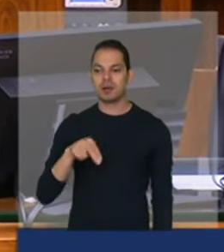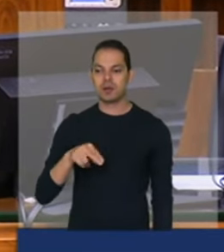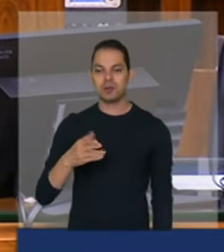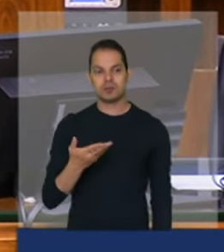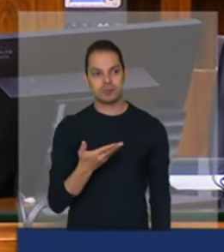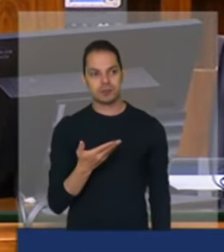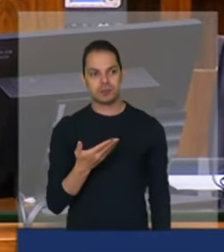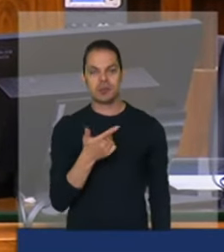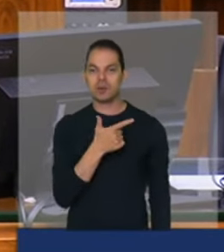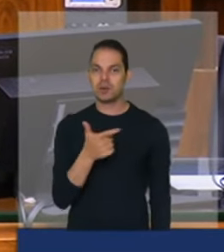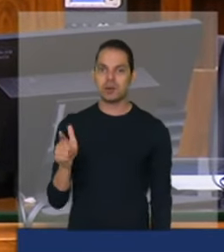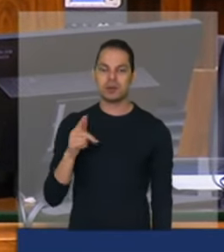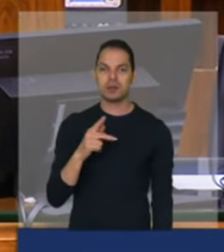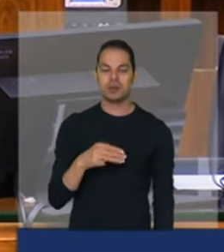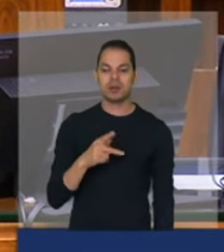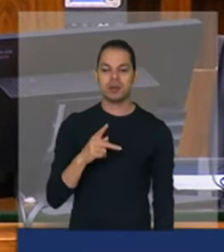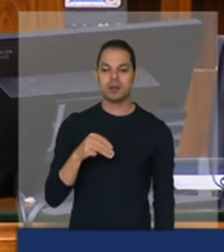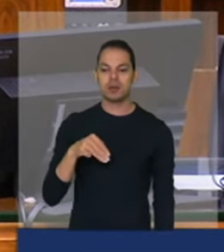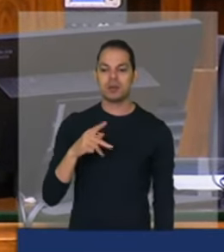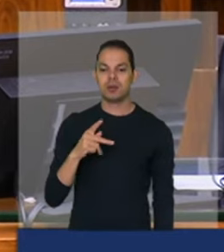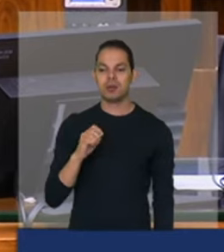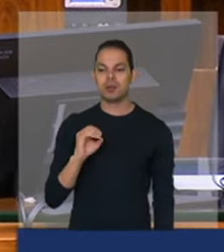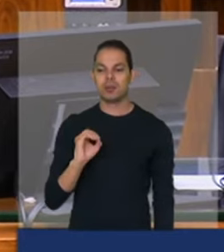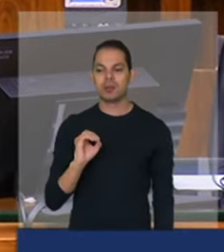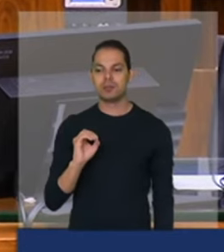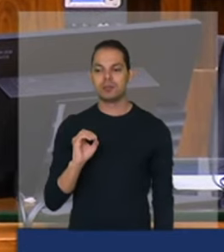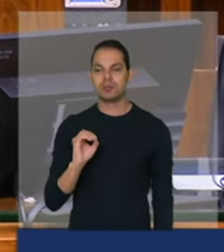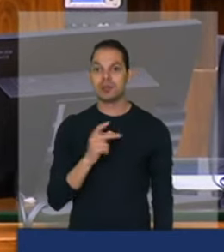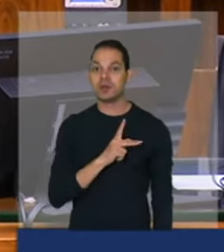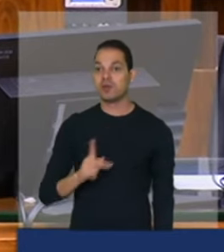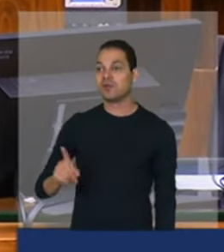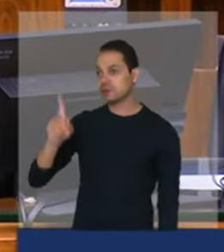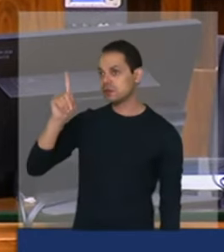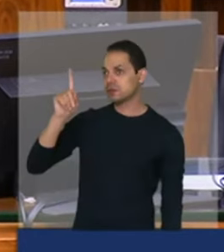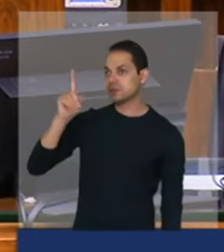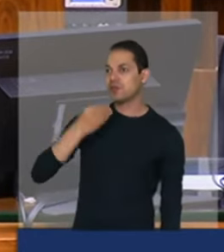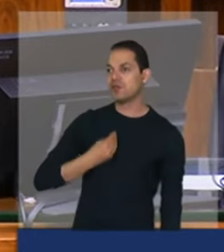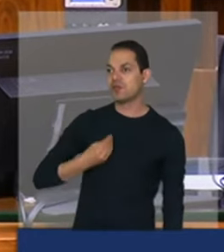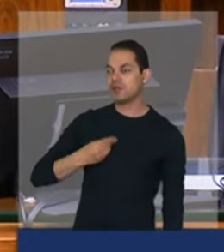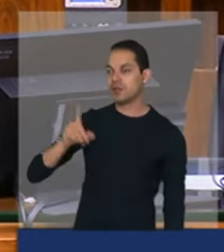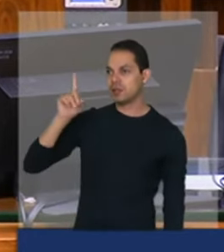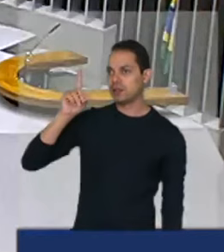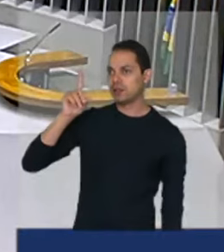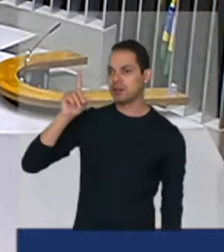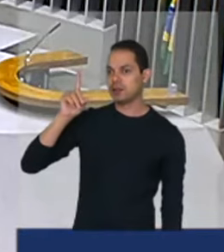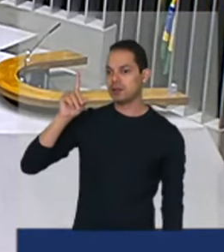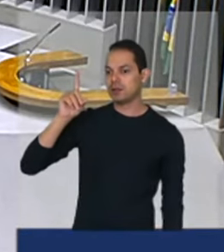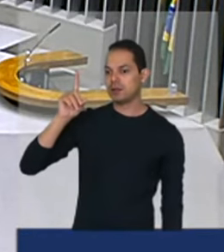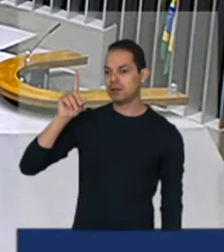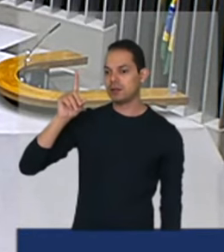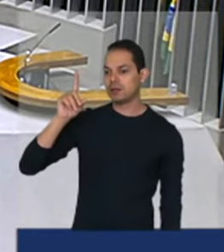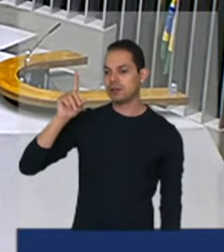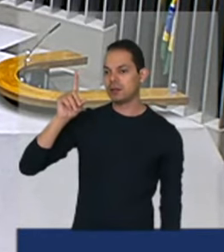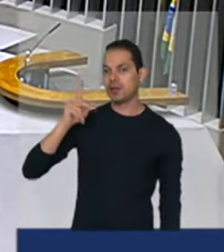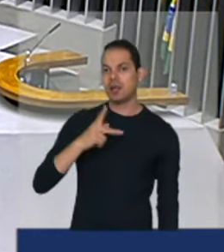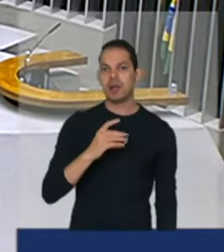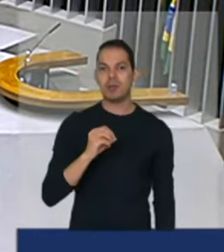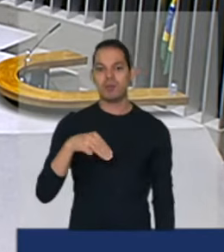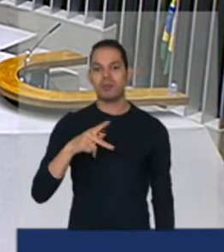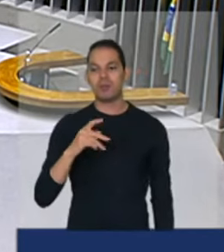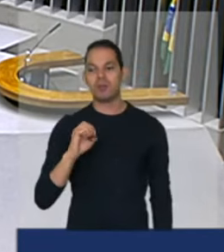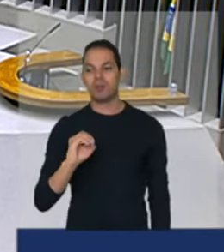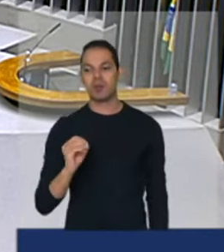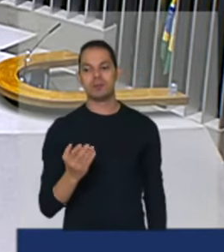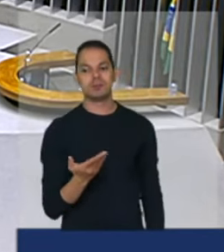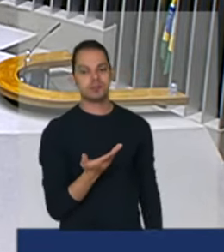Pompeu de Matos estou aqui presidente estou aqui presidente Pompeu de Matos se o senhor